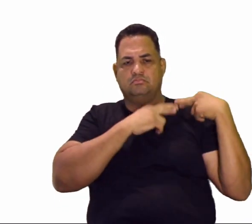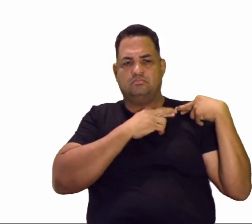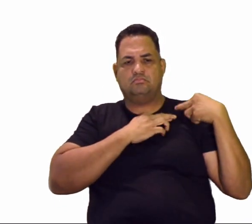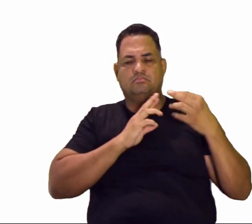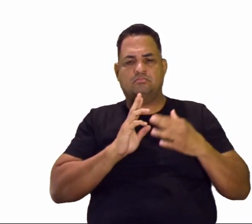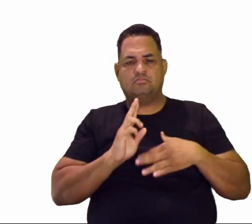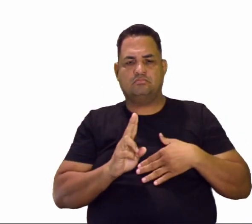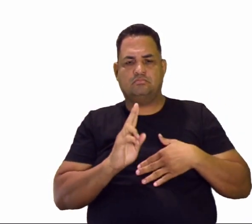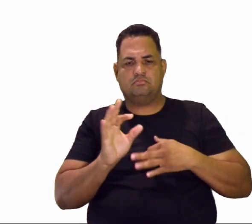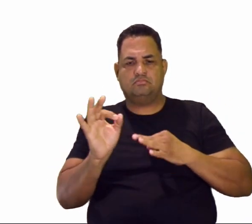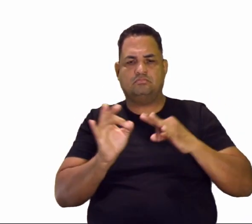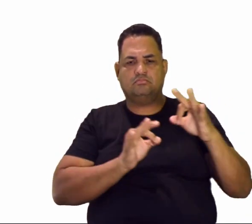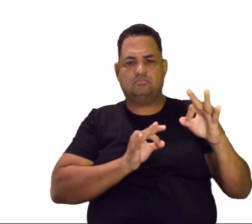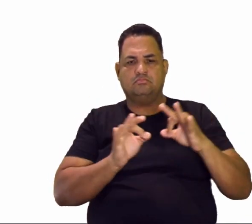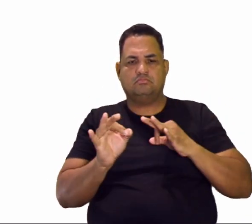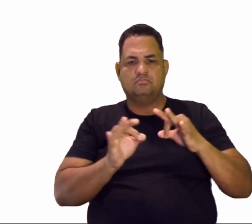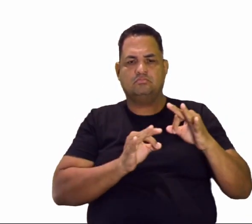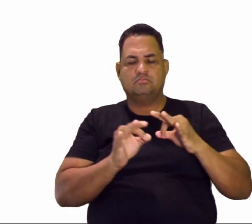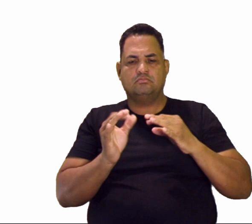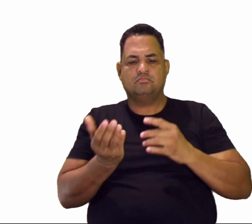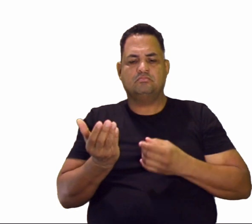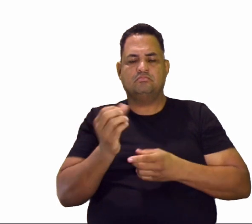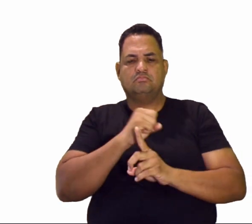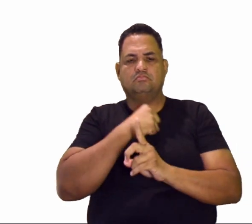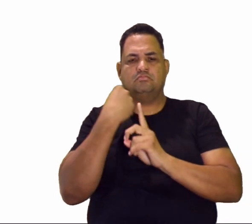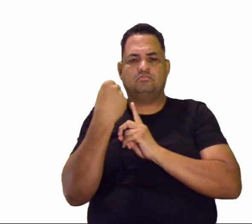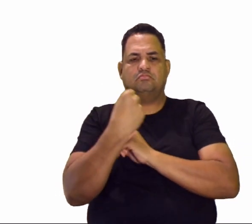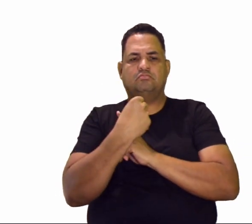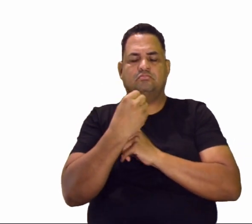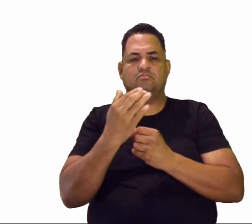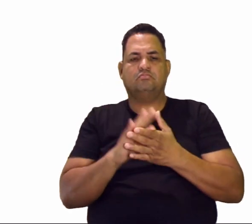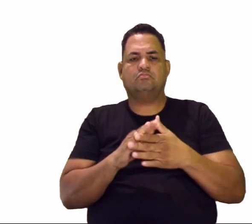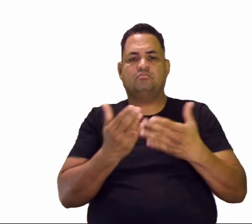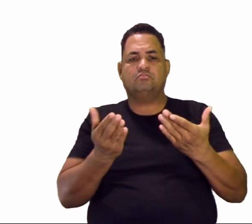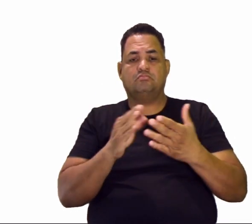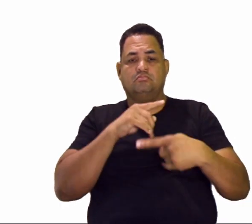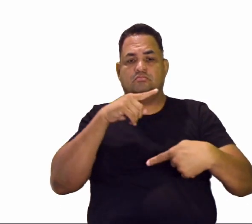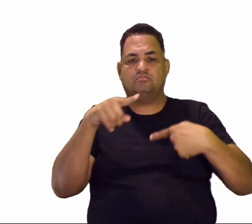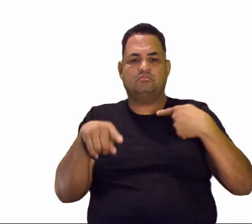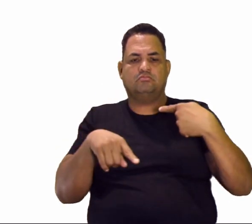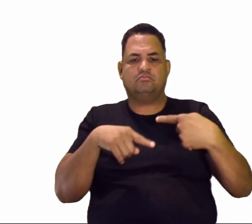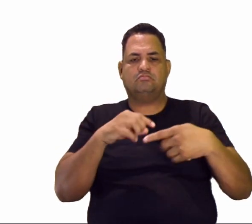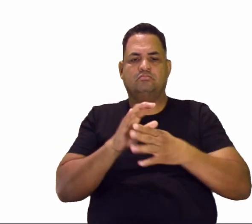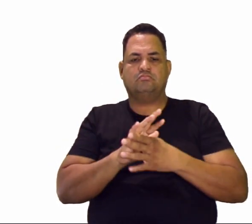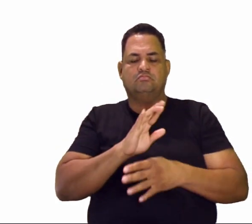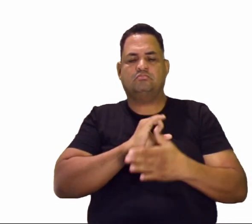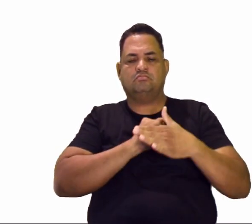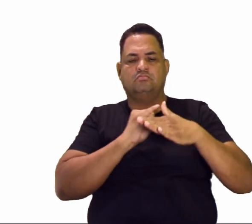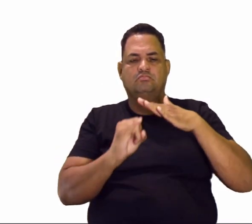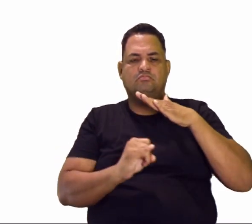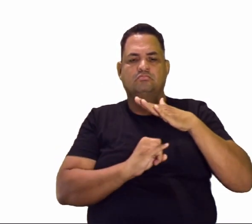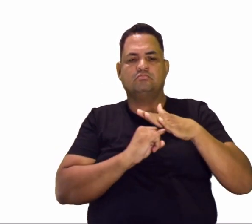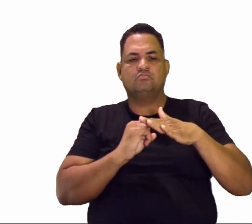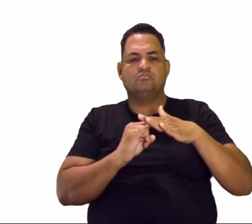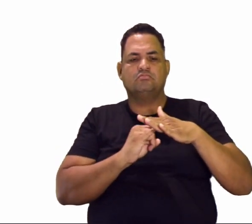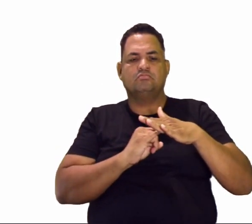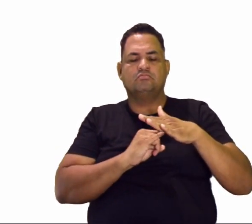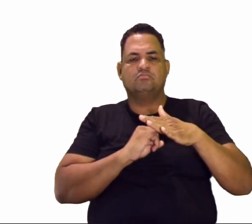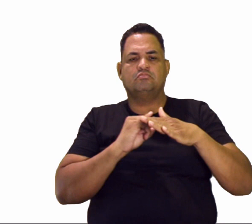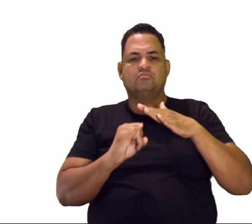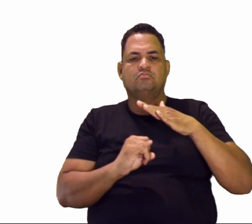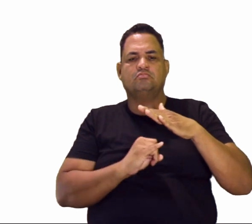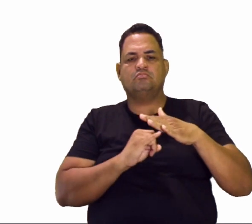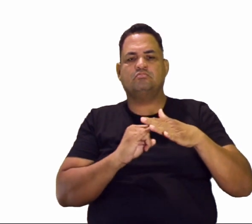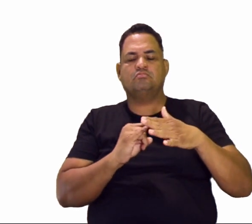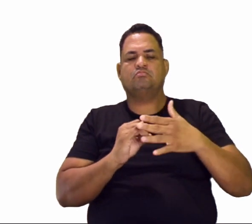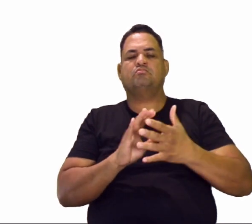o funcionamento e a organização da sociedade. Então, esse é o objetivo das instituições sociais, né? Que é ali a